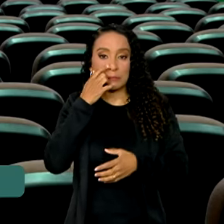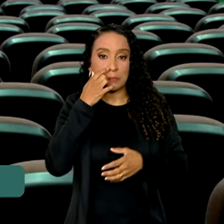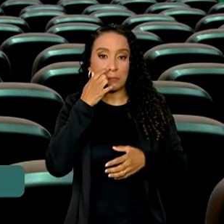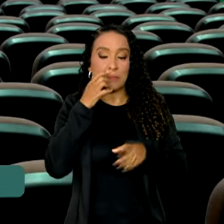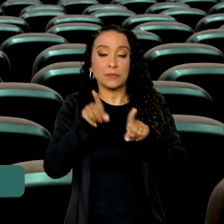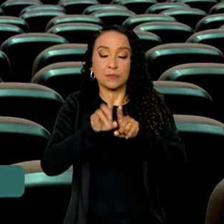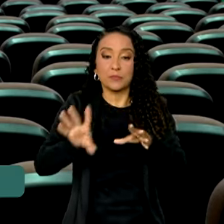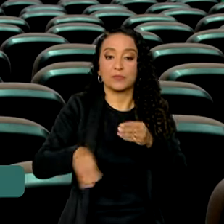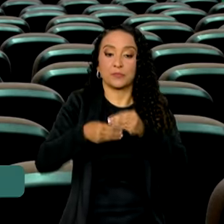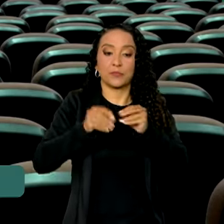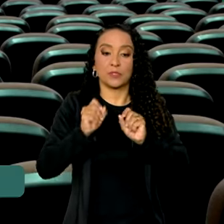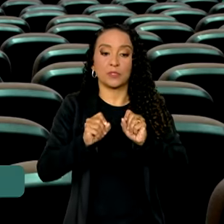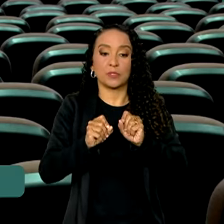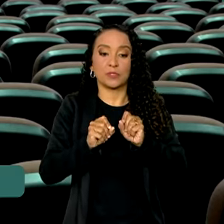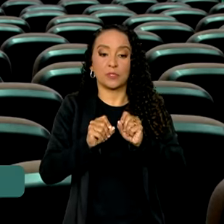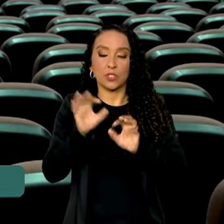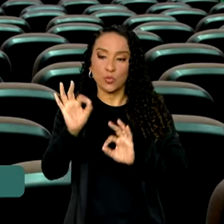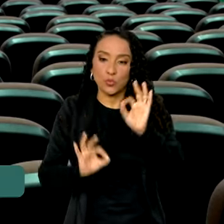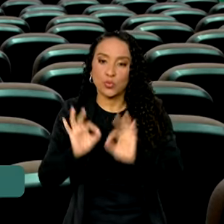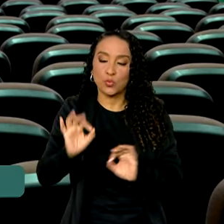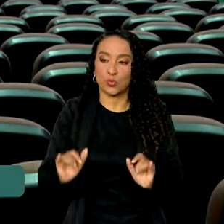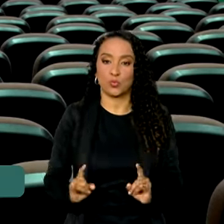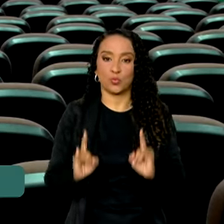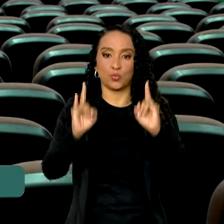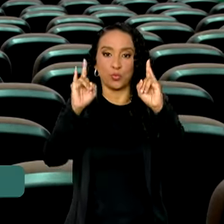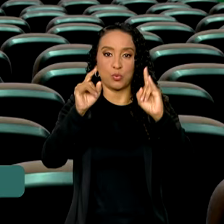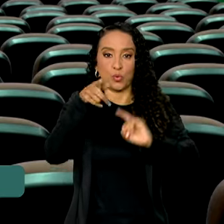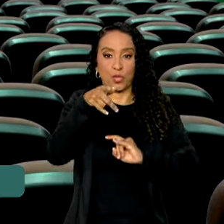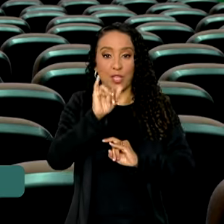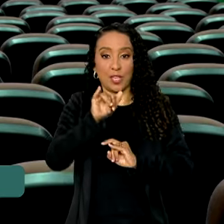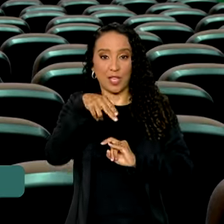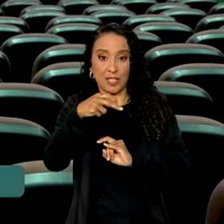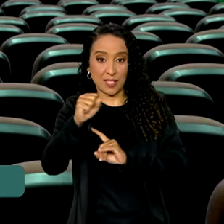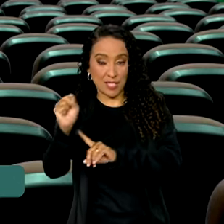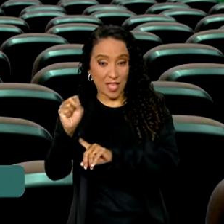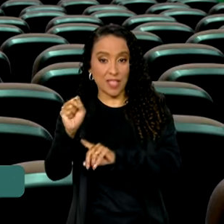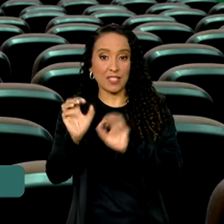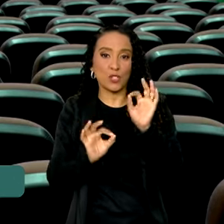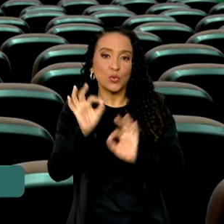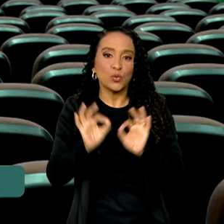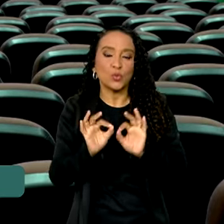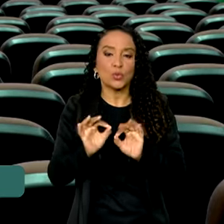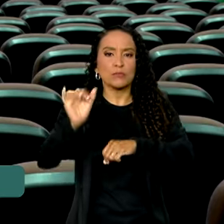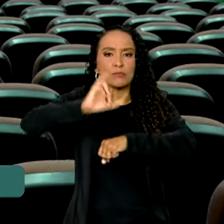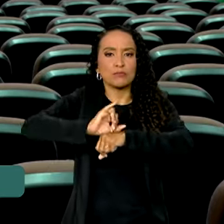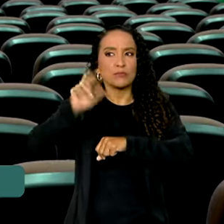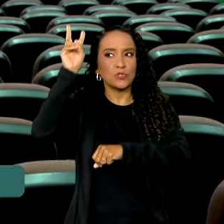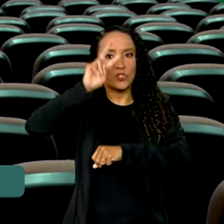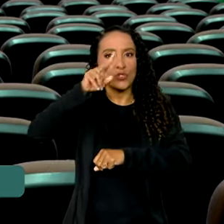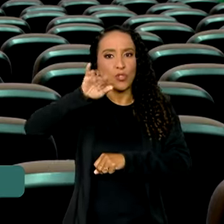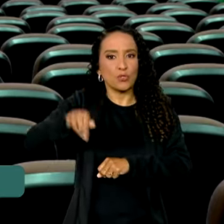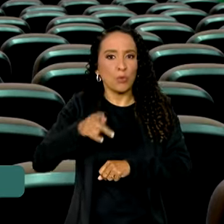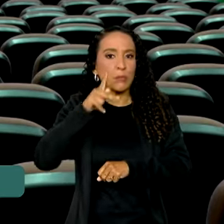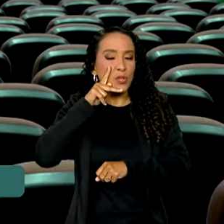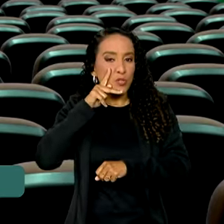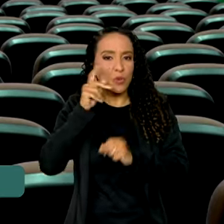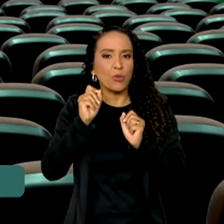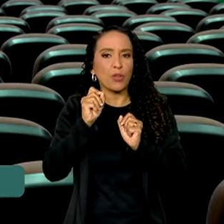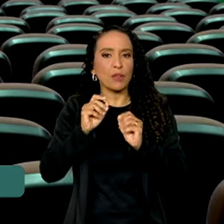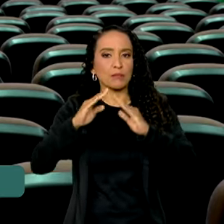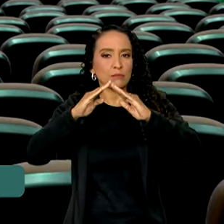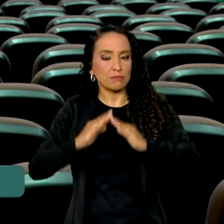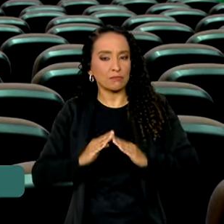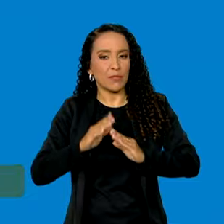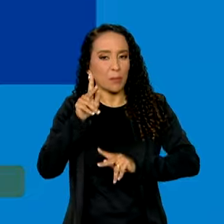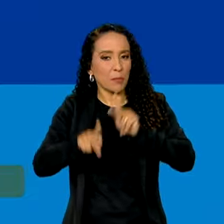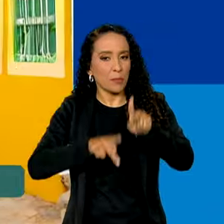inclui também a revitalização do edifício do INSS no Centro Histórico de João Pessoa para a habitação